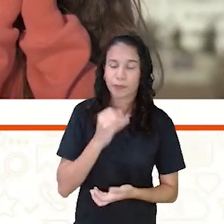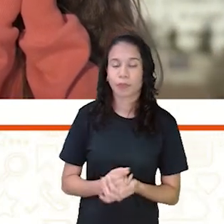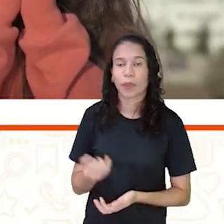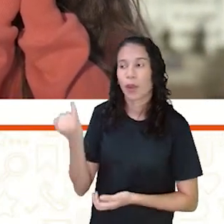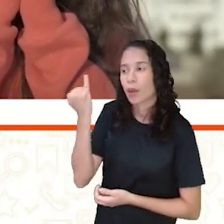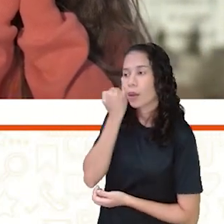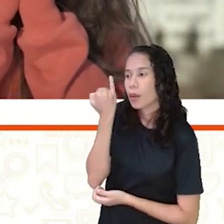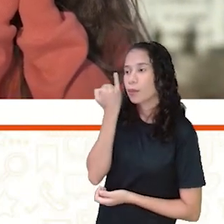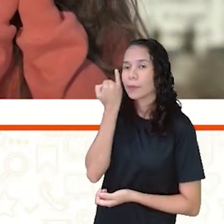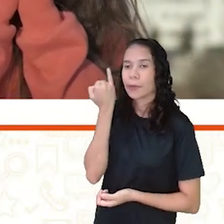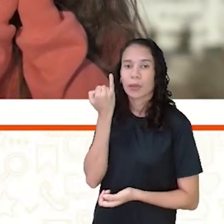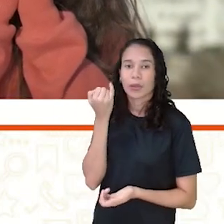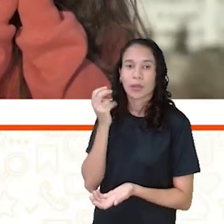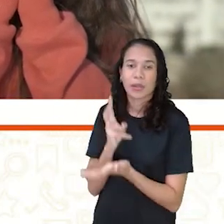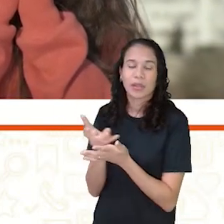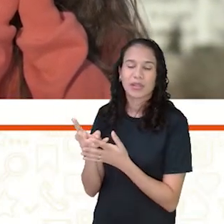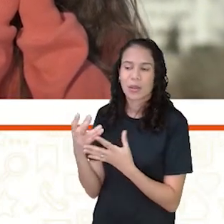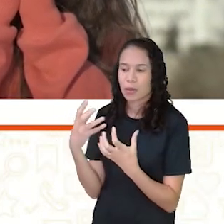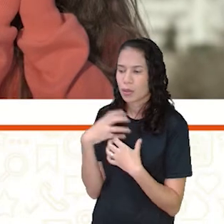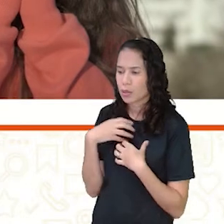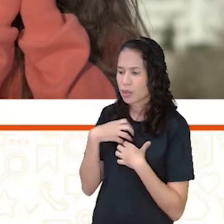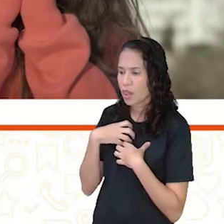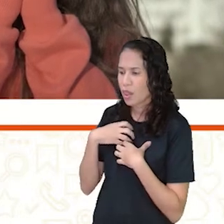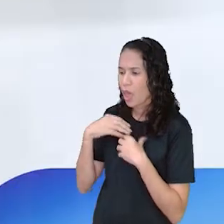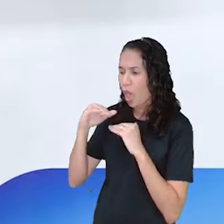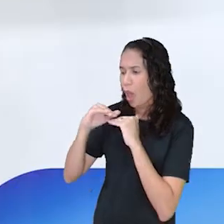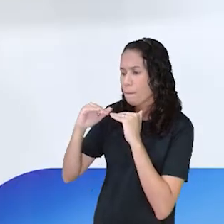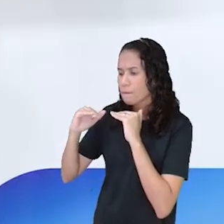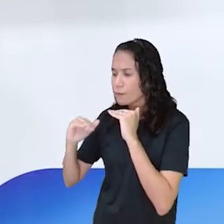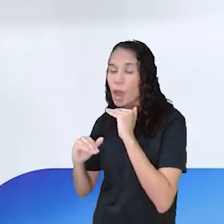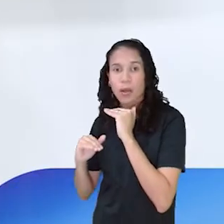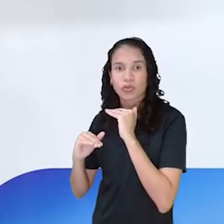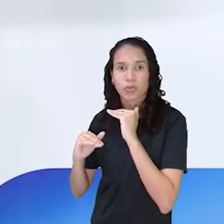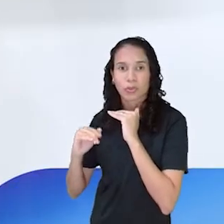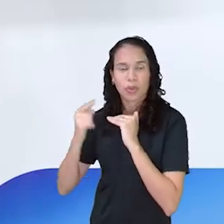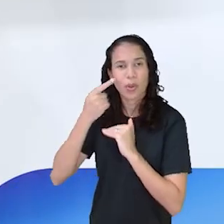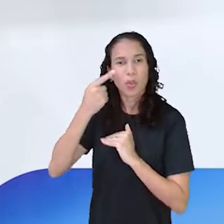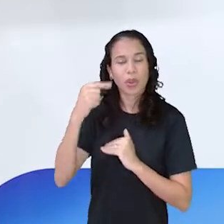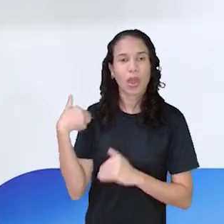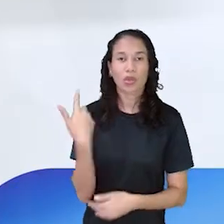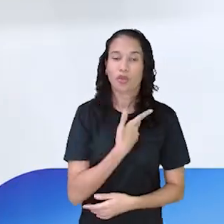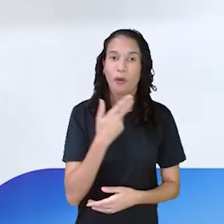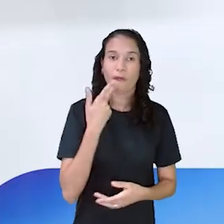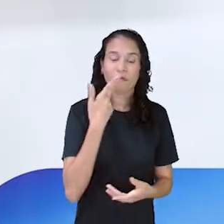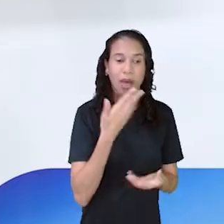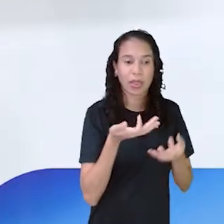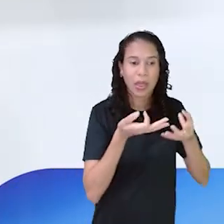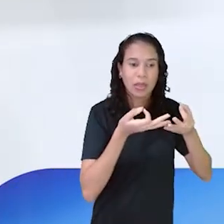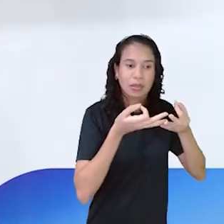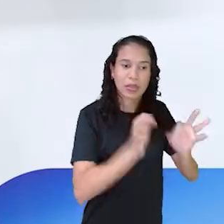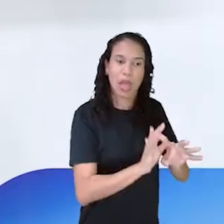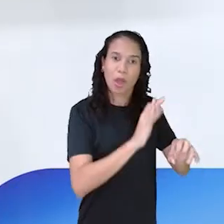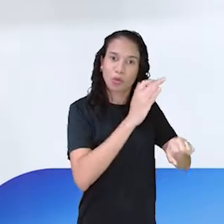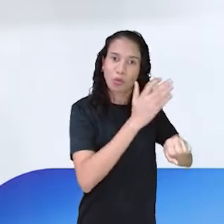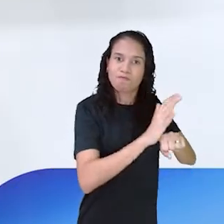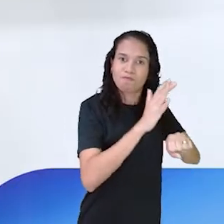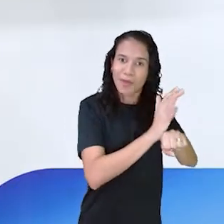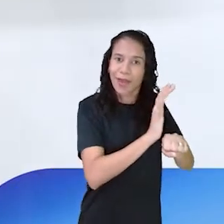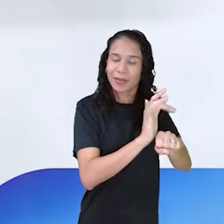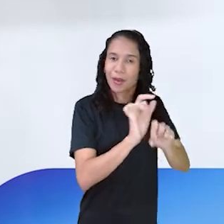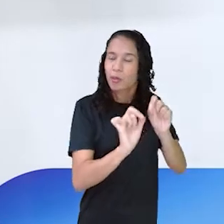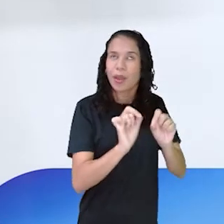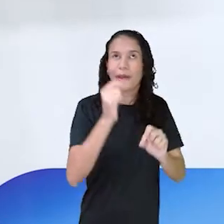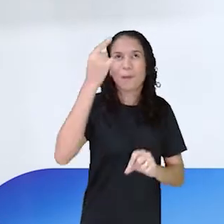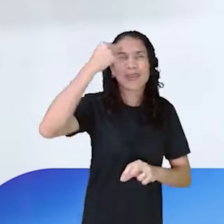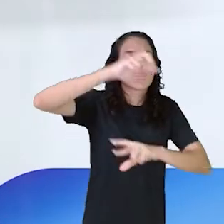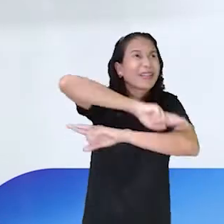e o complexo de rejeição. Então, assertividade. Quando a gente fala de assertividade, a gente pensa